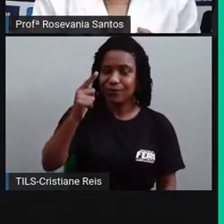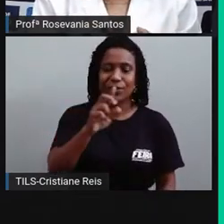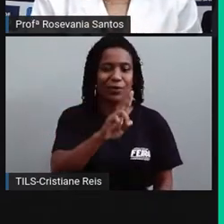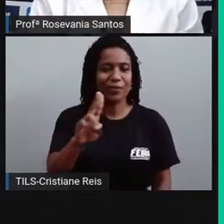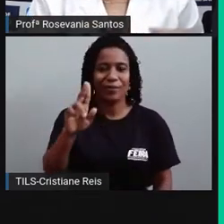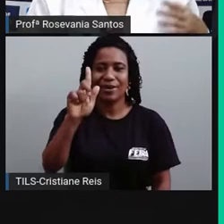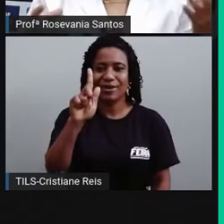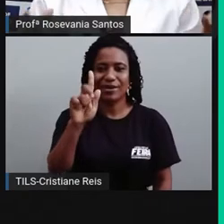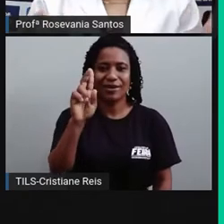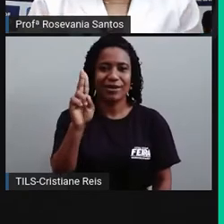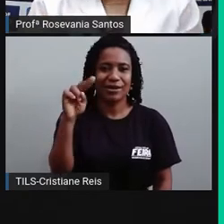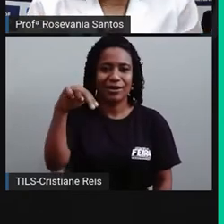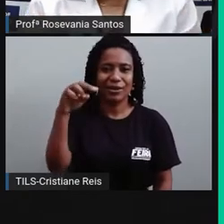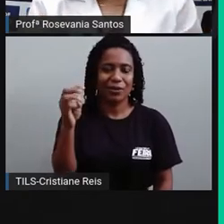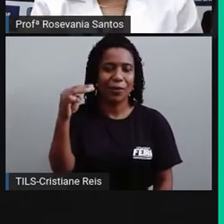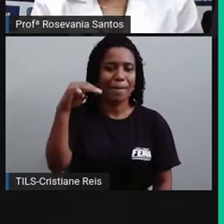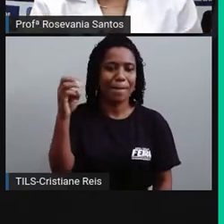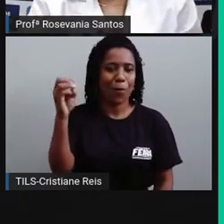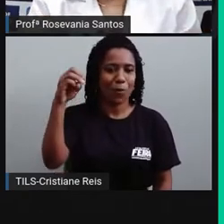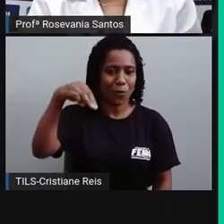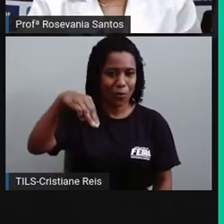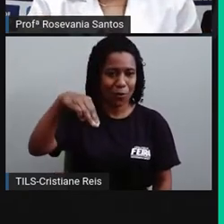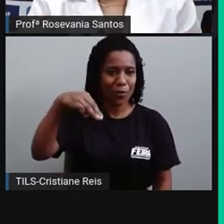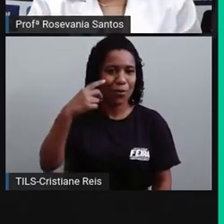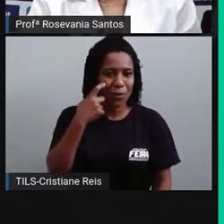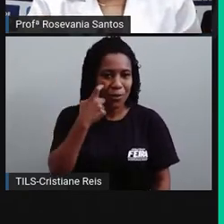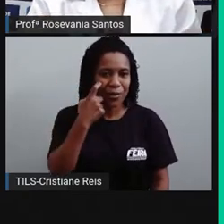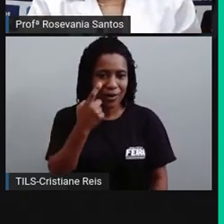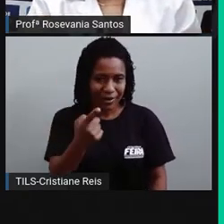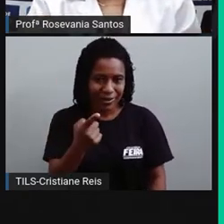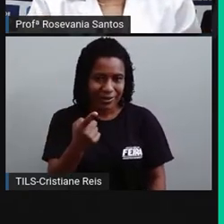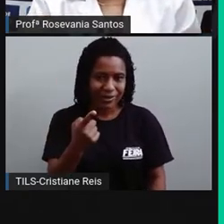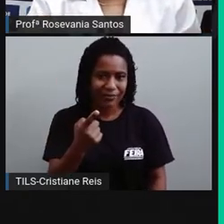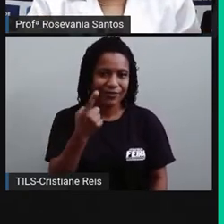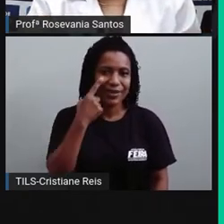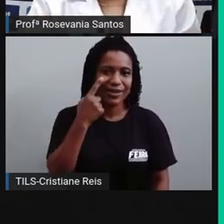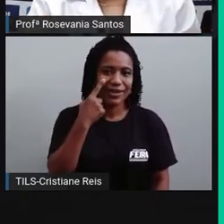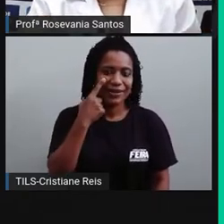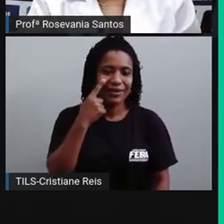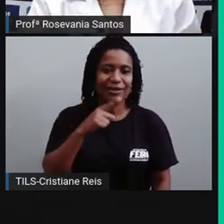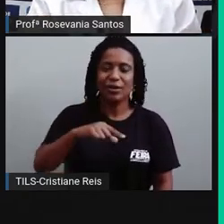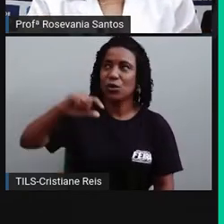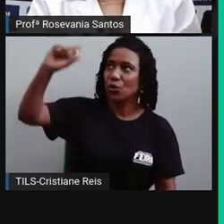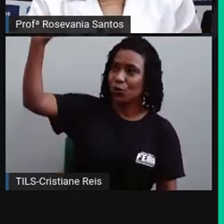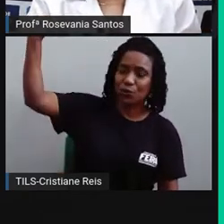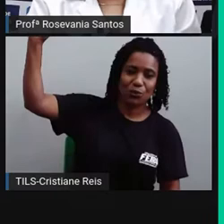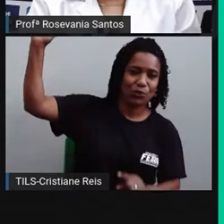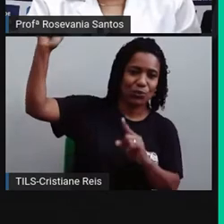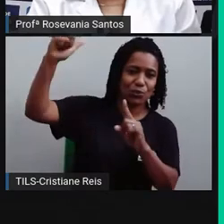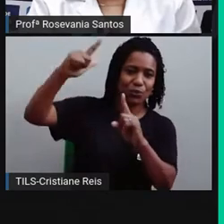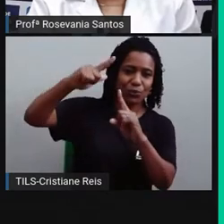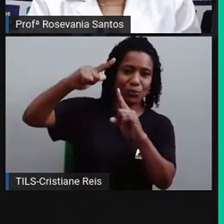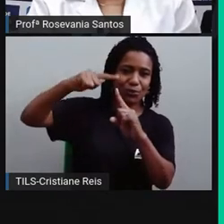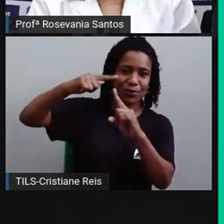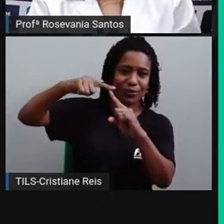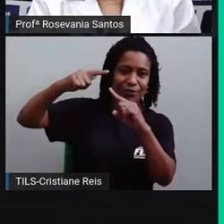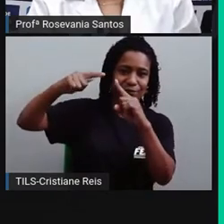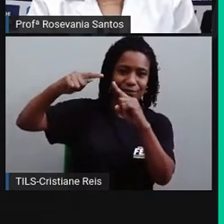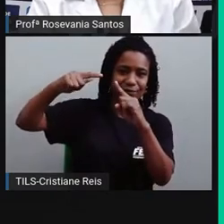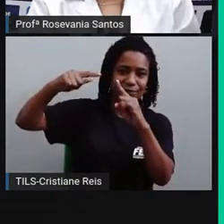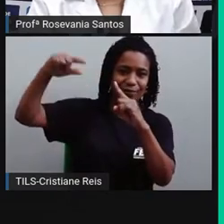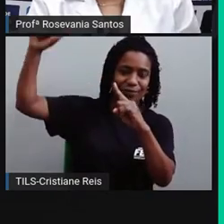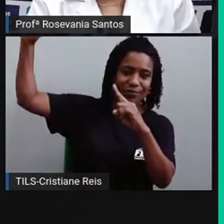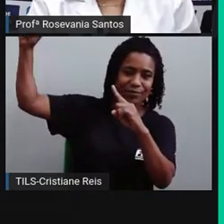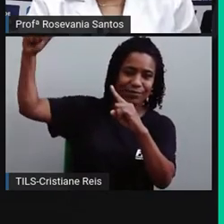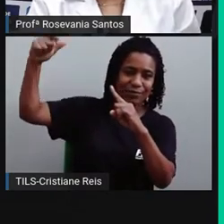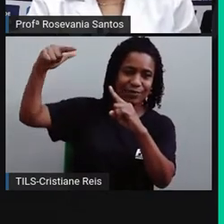vão perceber, né? Que ele marca, utilizando o próprio sol. Ele tem essa hacha aqui. O sol